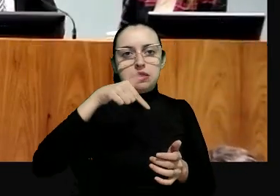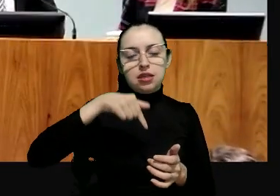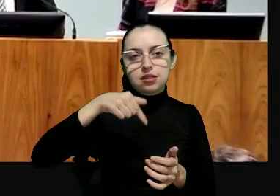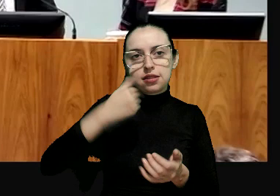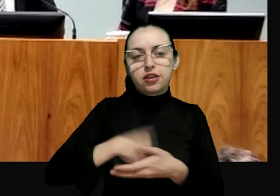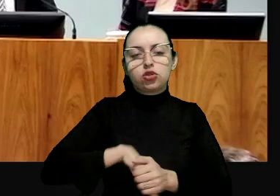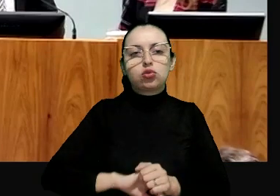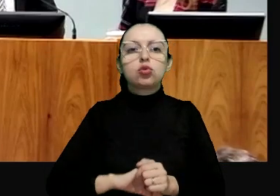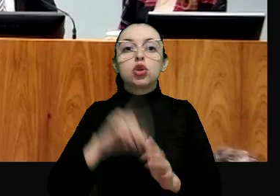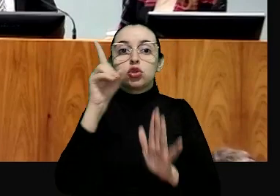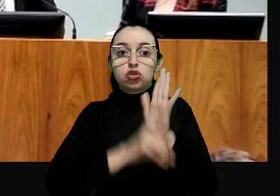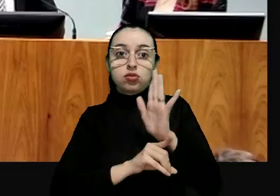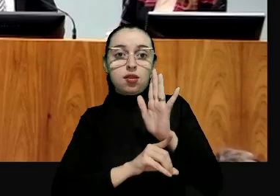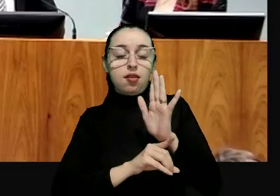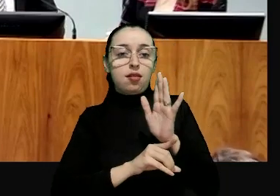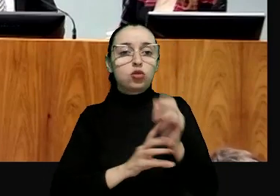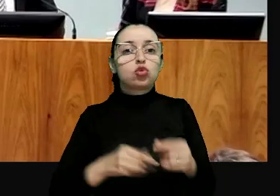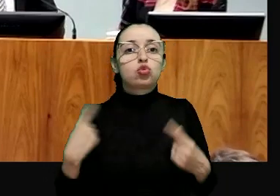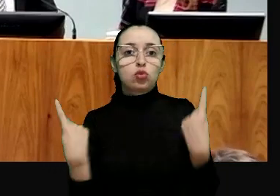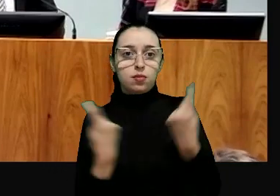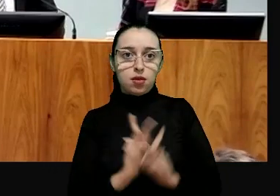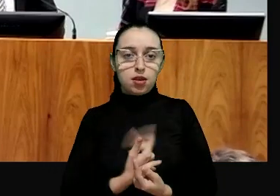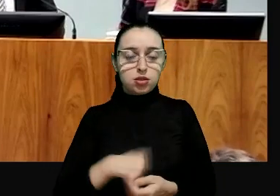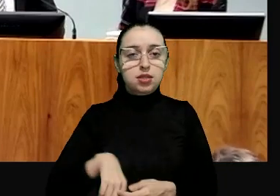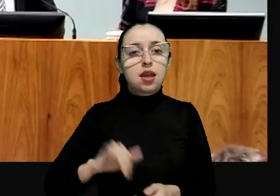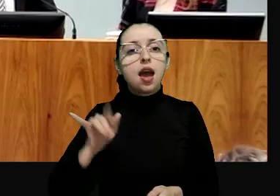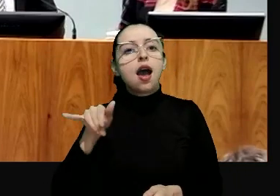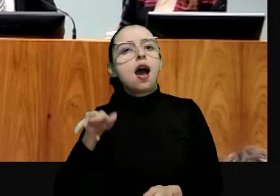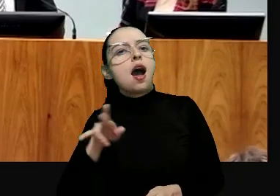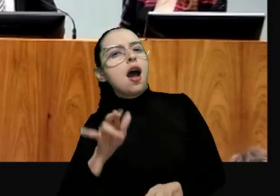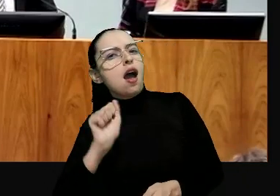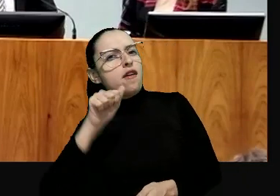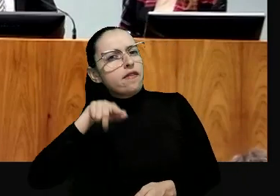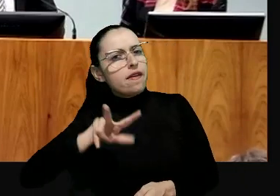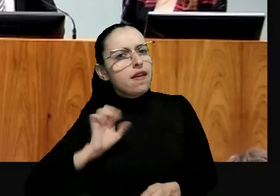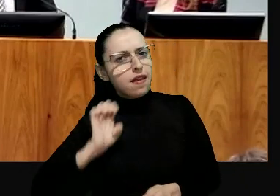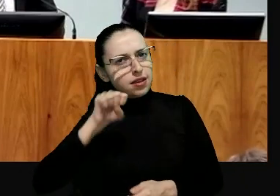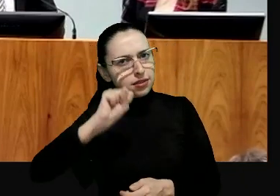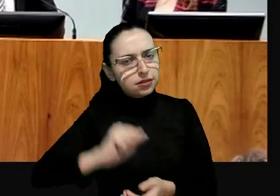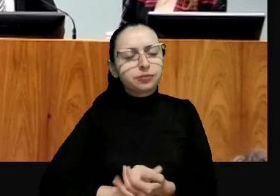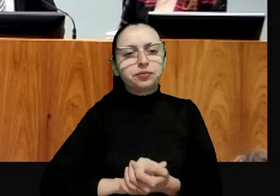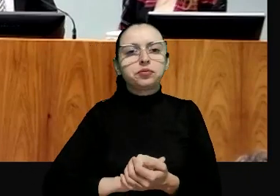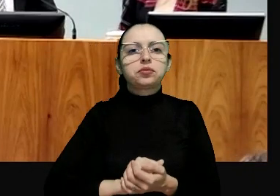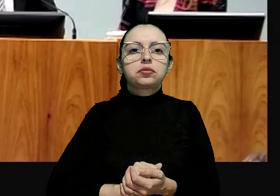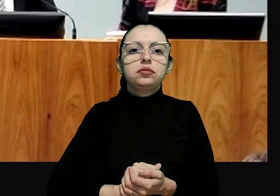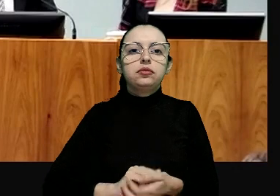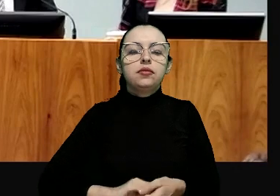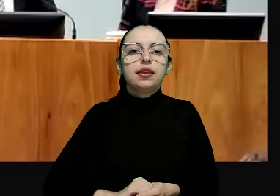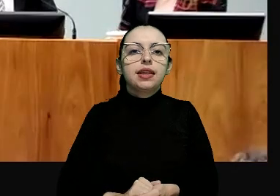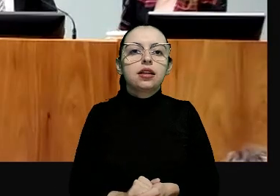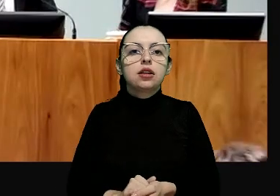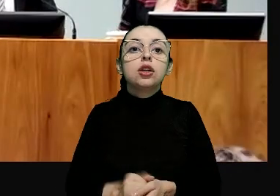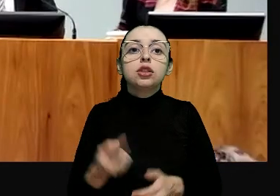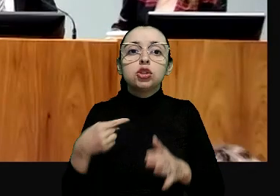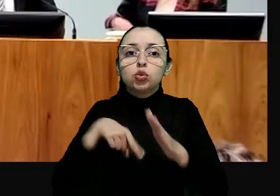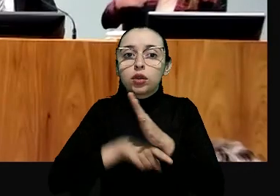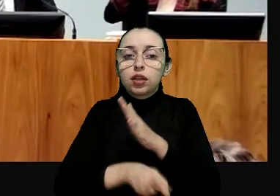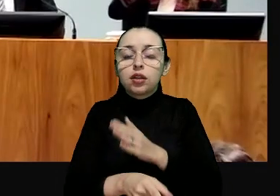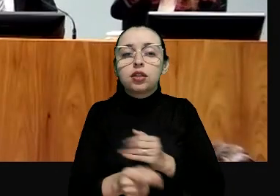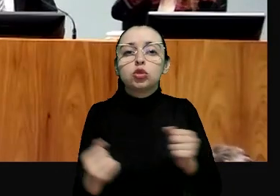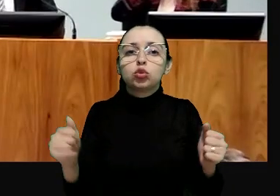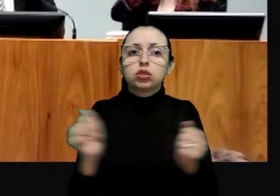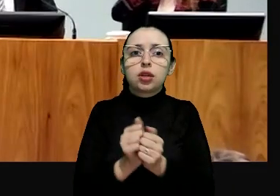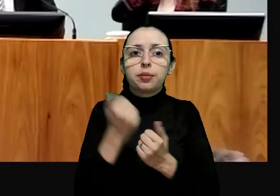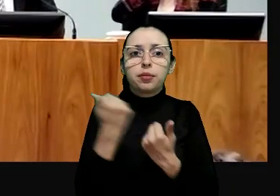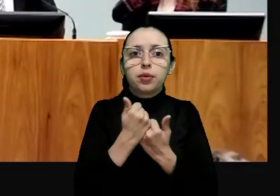pós-doutorado dedicado aos Direitos Humanos em Harvard, Oxford e no Instituto Max Planck de Direito Público comparado e Direito Internacional fundador